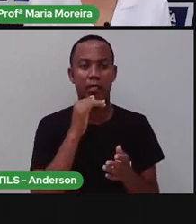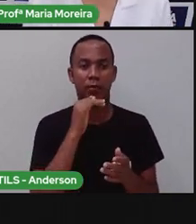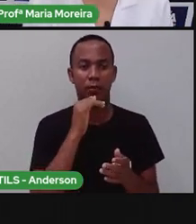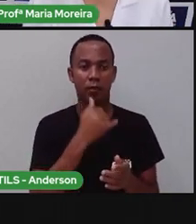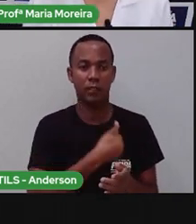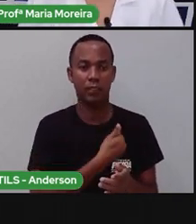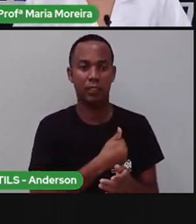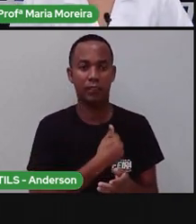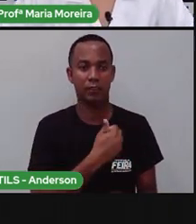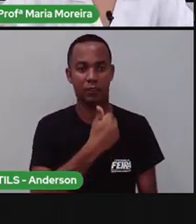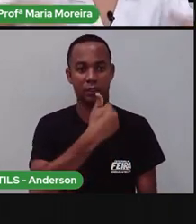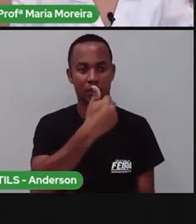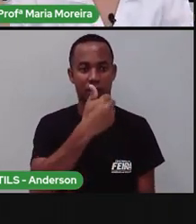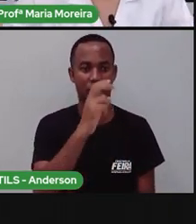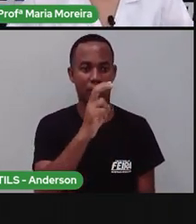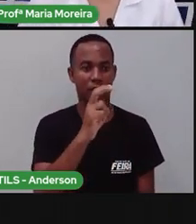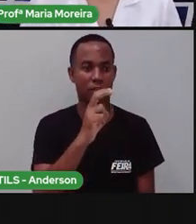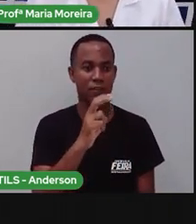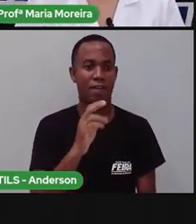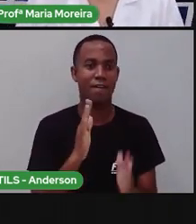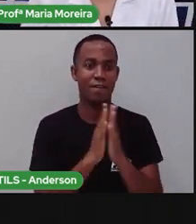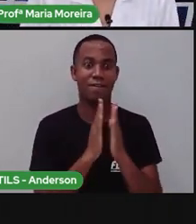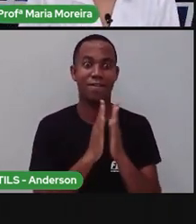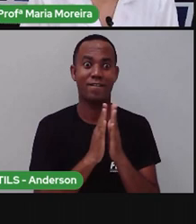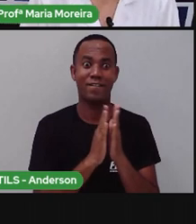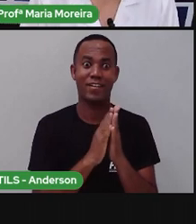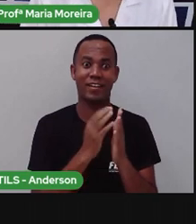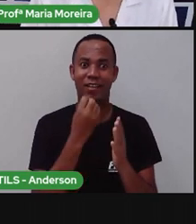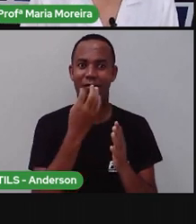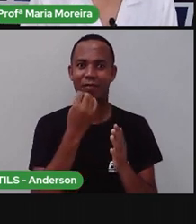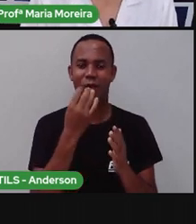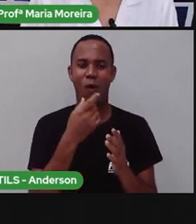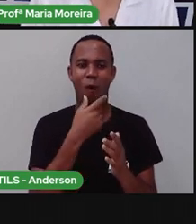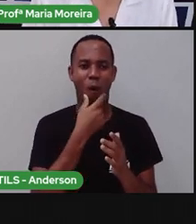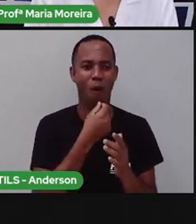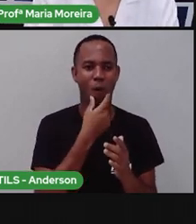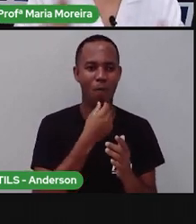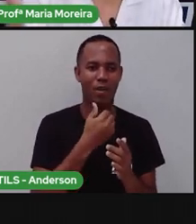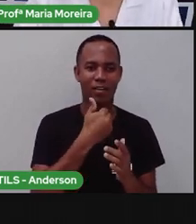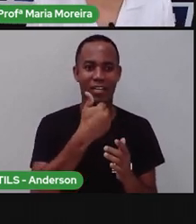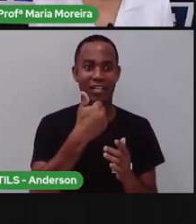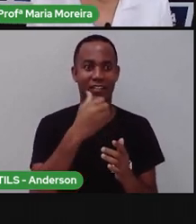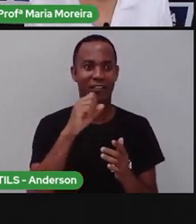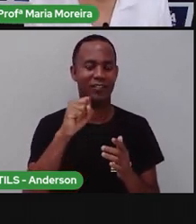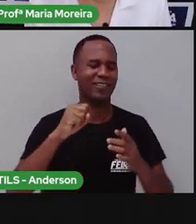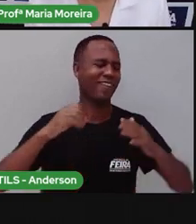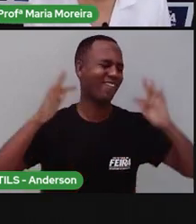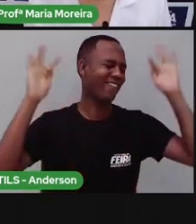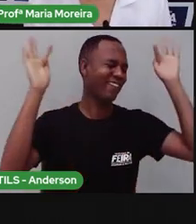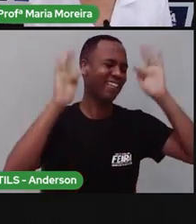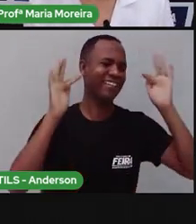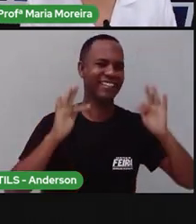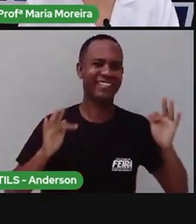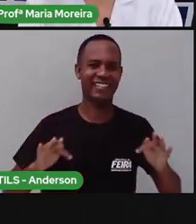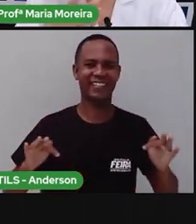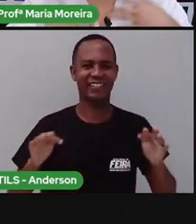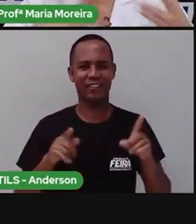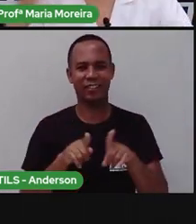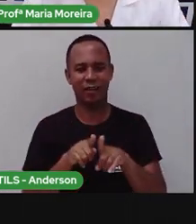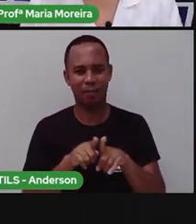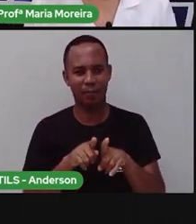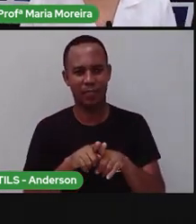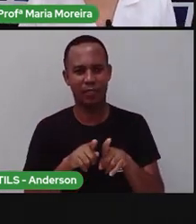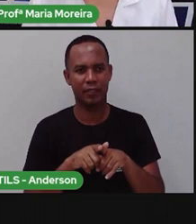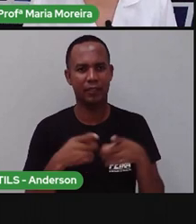fazer a festa de 15 anos. O menino ficar feliz quando ele faz 18. Não é isso? O casamento é uma tradição, tá? Que é de